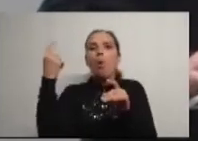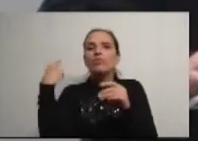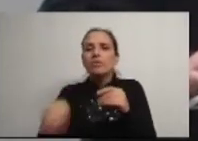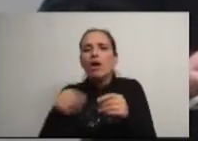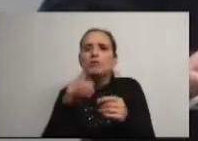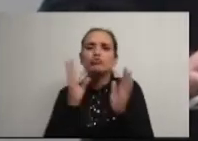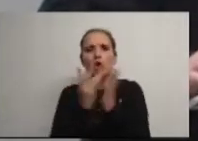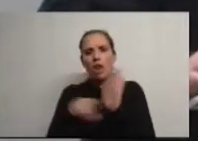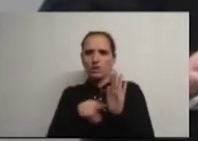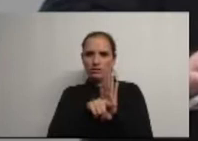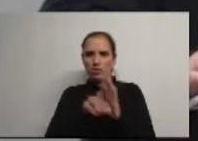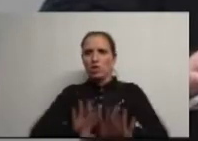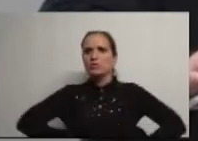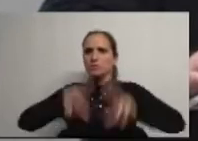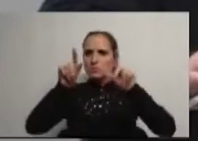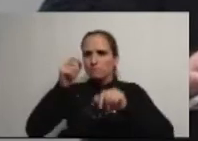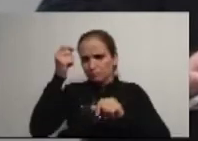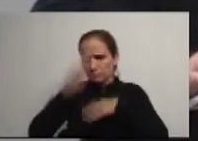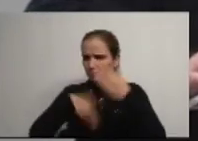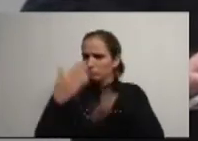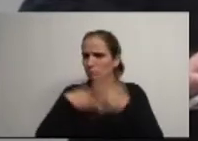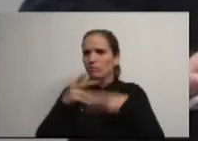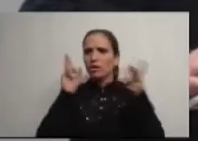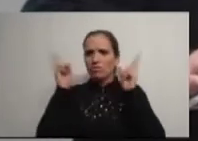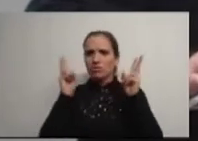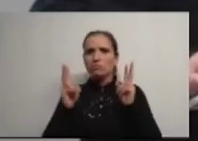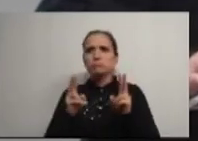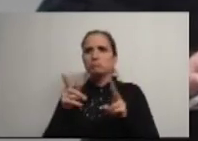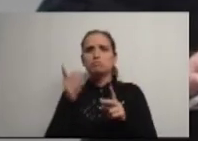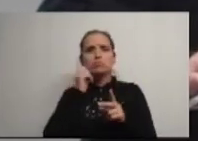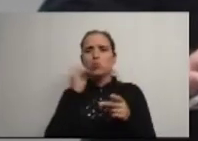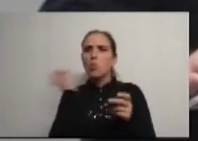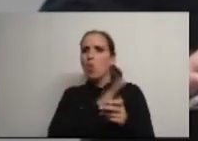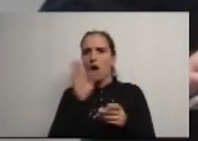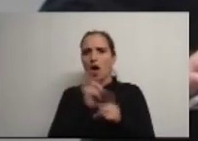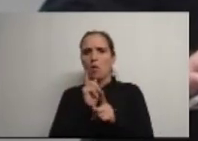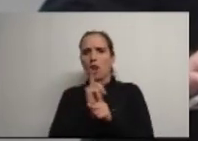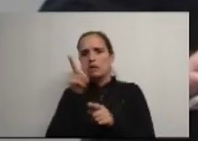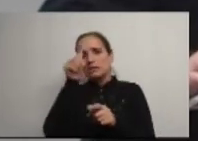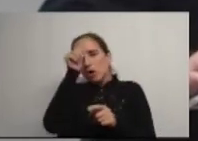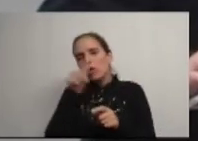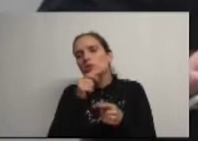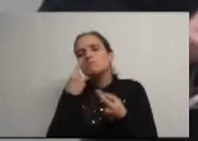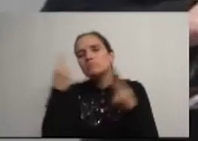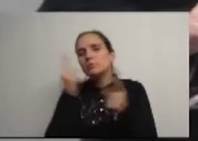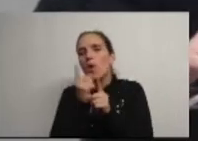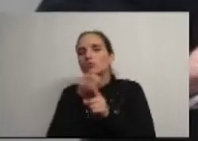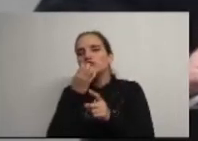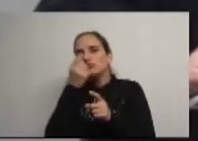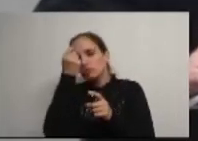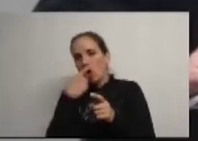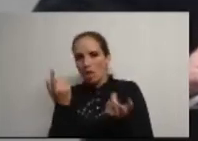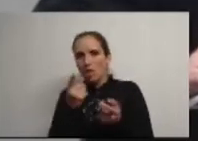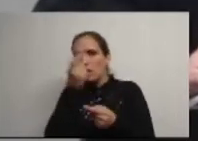a história do desenvolvimento industrial de Águeda antes e depois da era democrática não é relevante para a narrativa cor-de-rosa que nos apresentam mas não pode ser